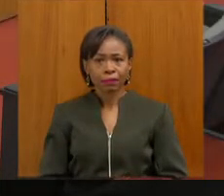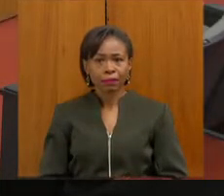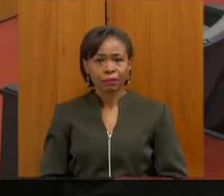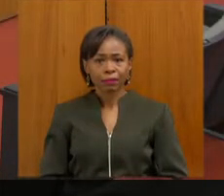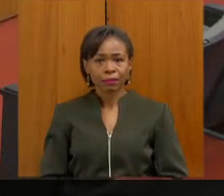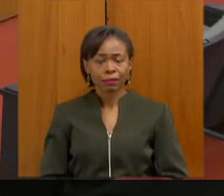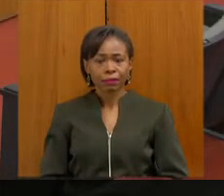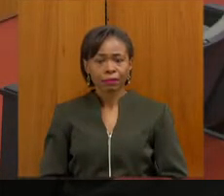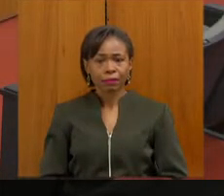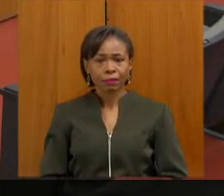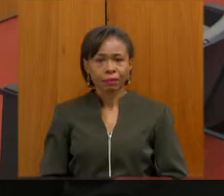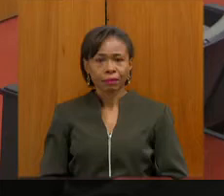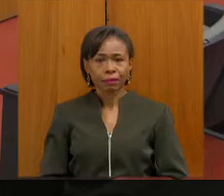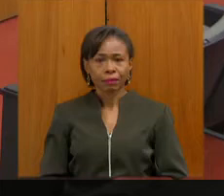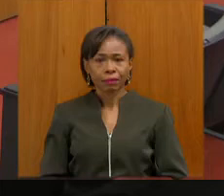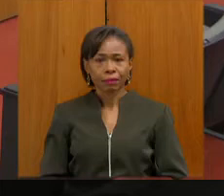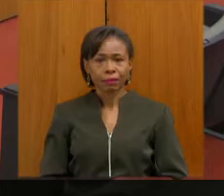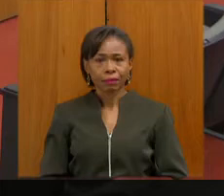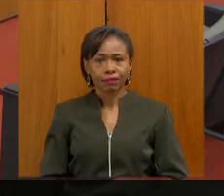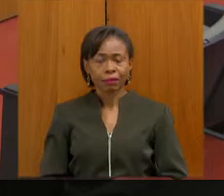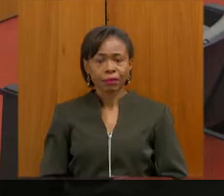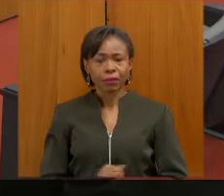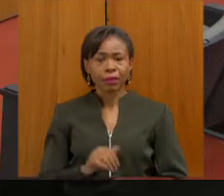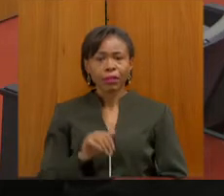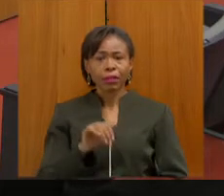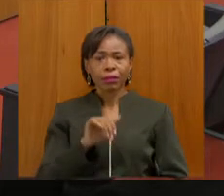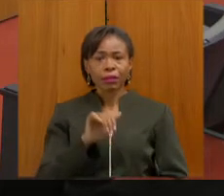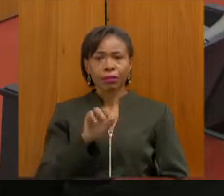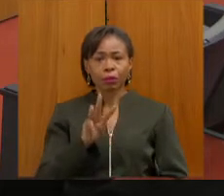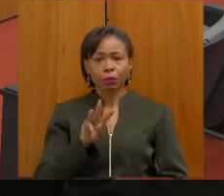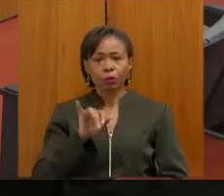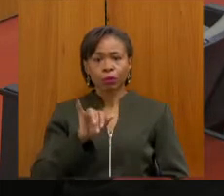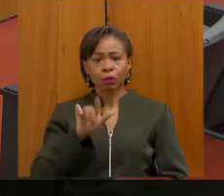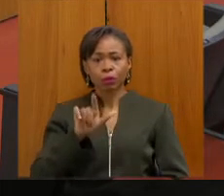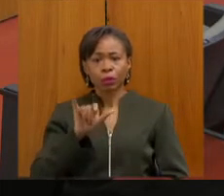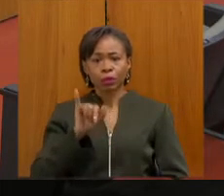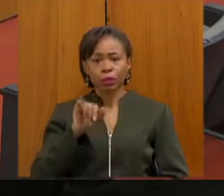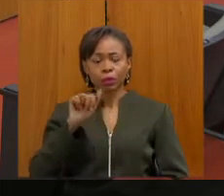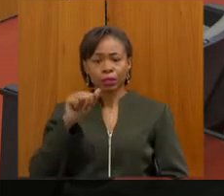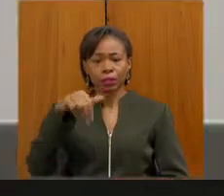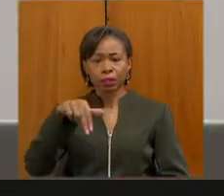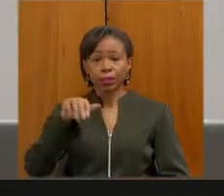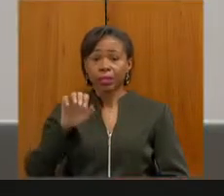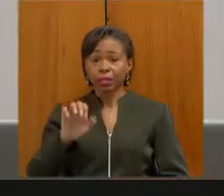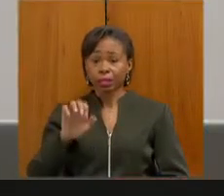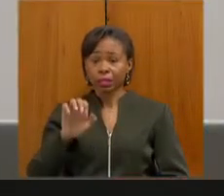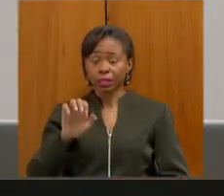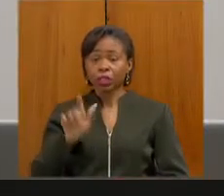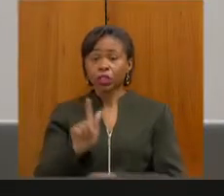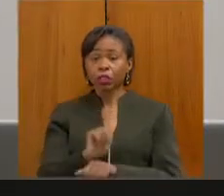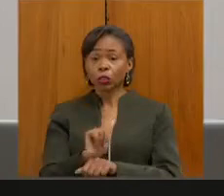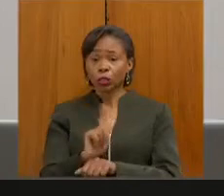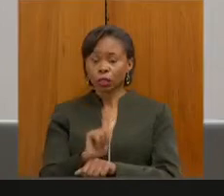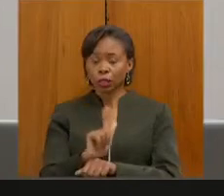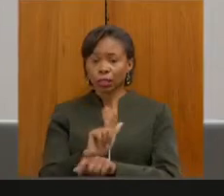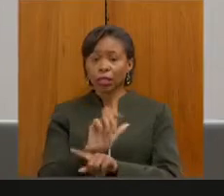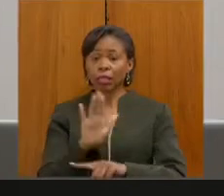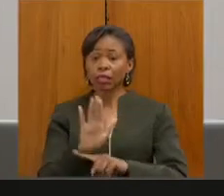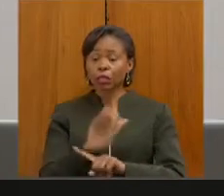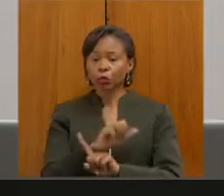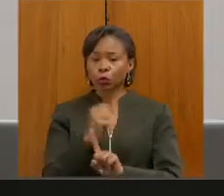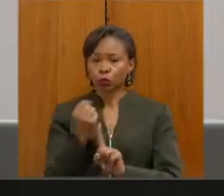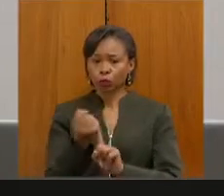o Iliane Fabiane Pereira, que é gerente de assistência social do